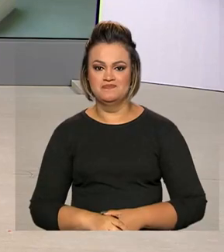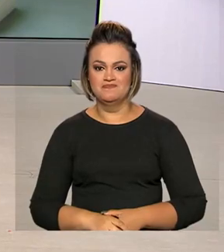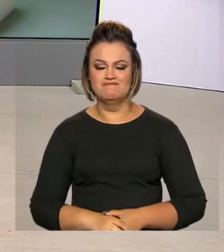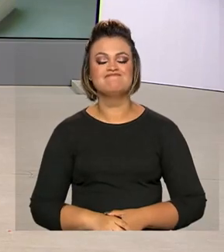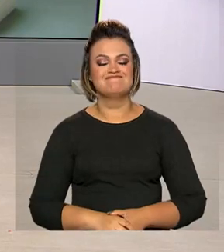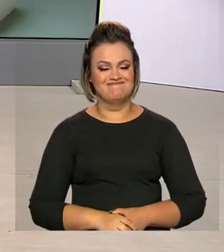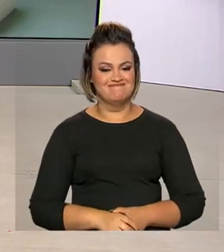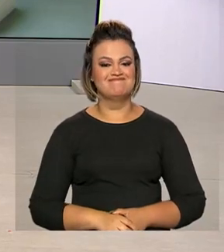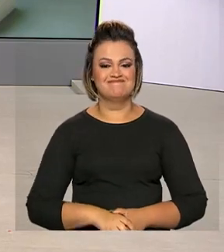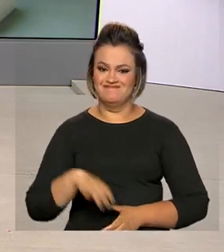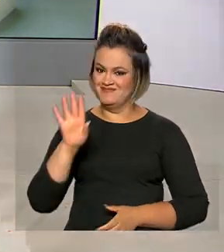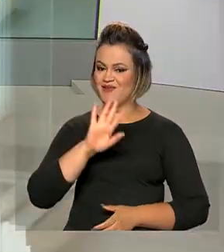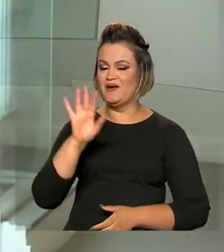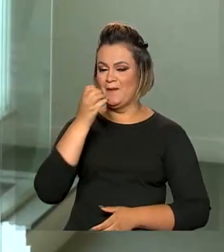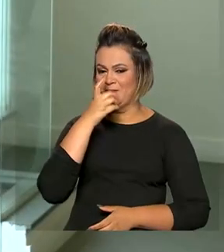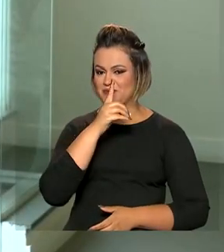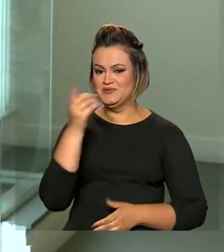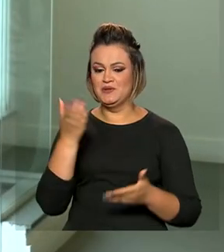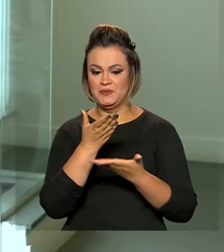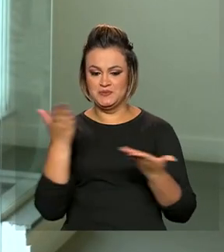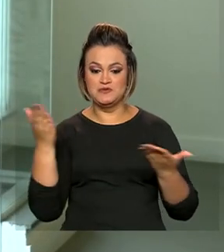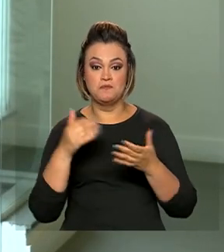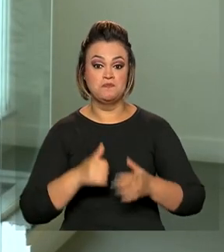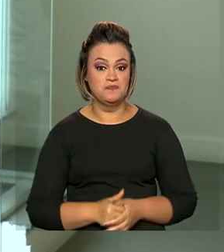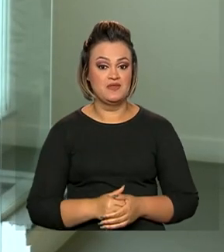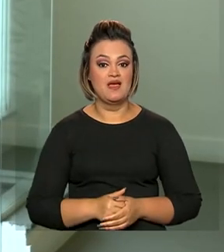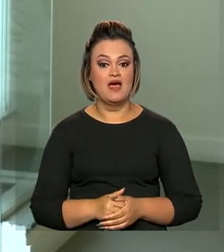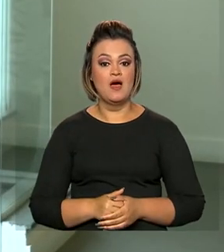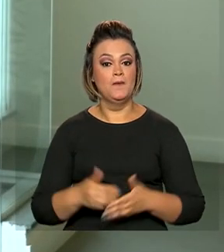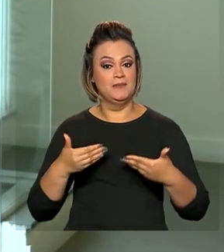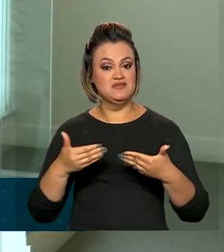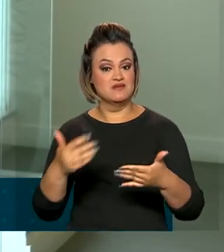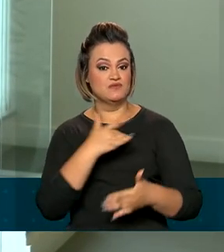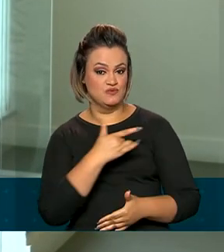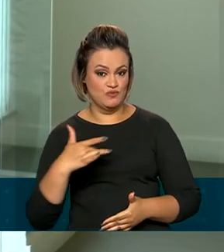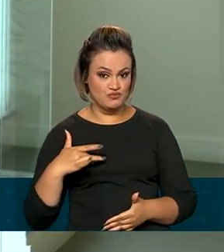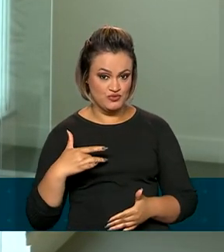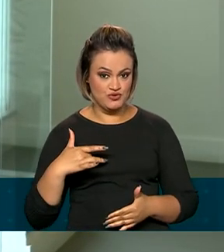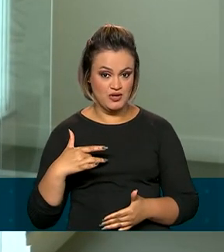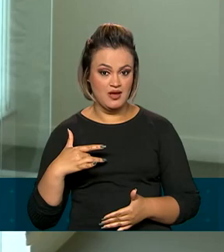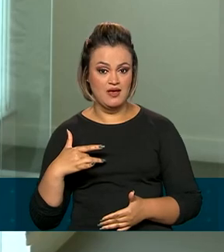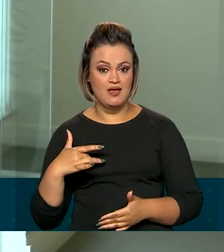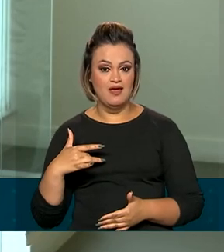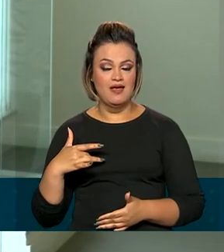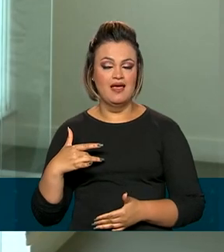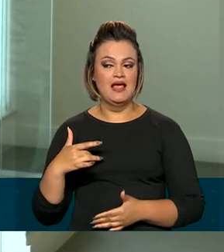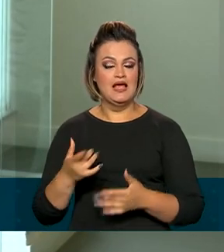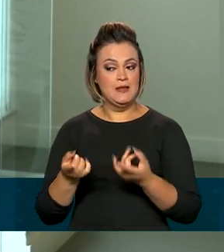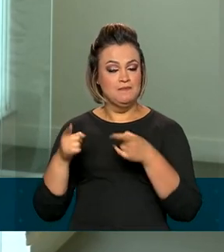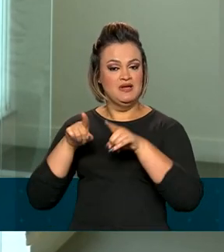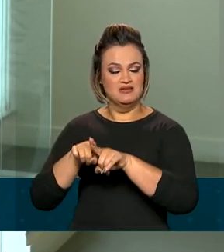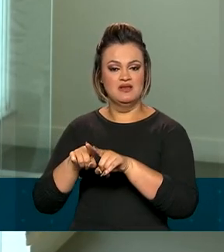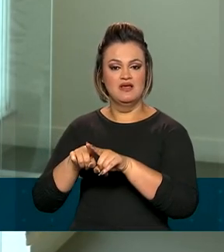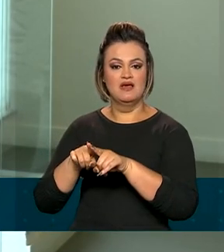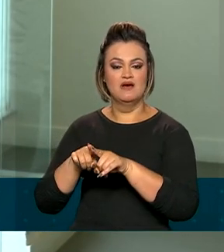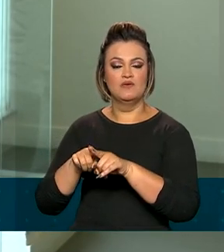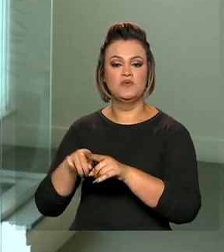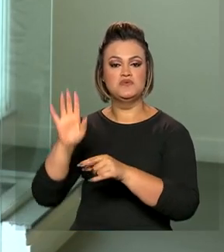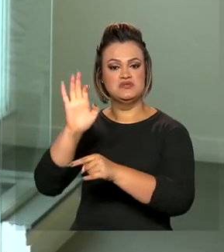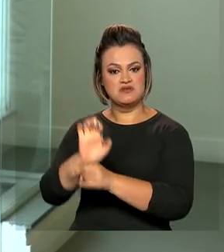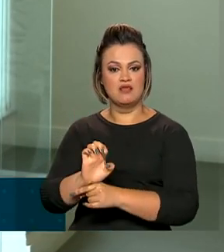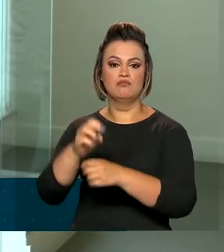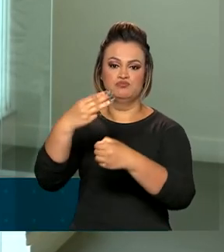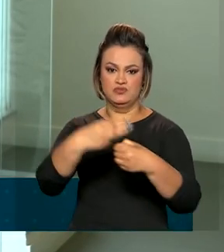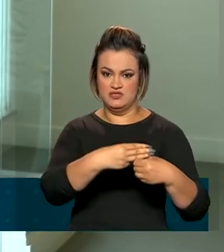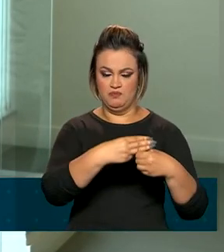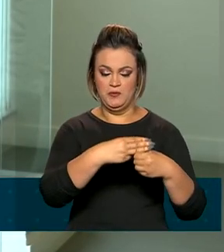Bom dia, Renata. Bom dia a todos. A ação do Ministério da Saúde acontece aí em parceria, em conjunto com estados e